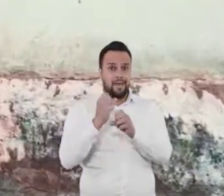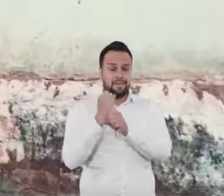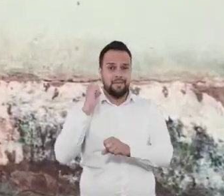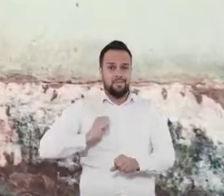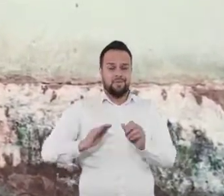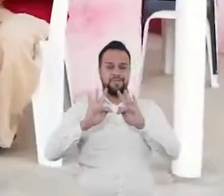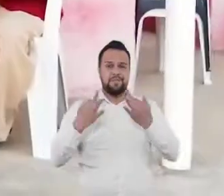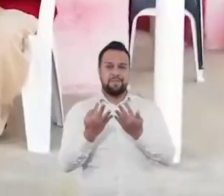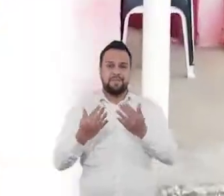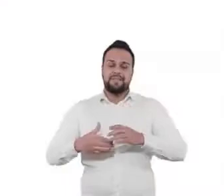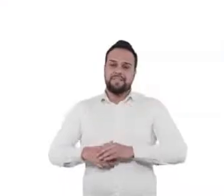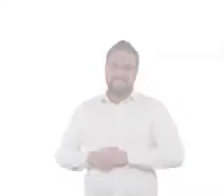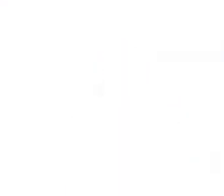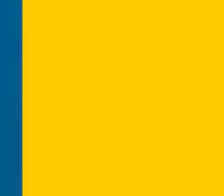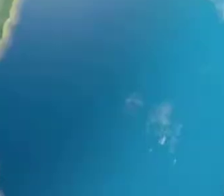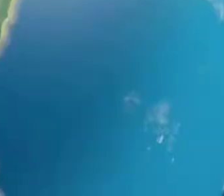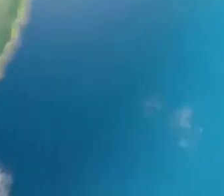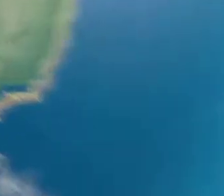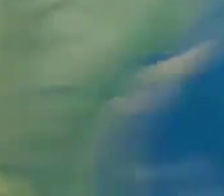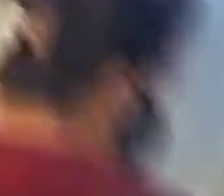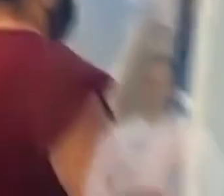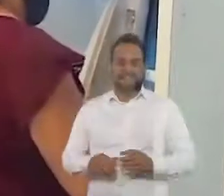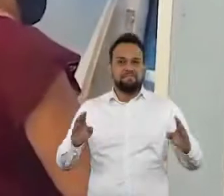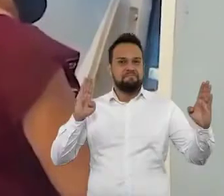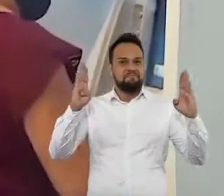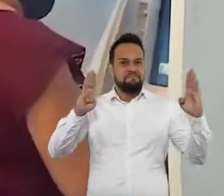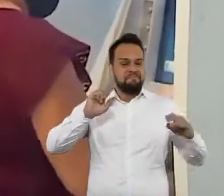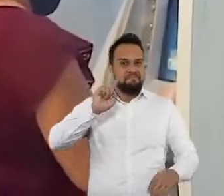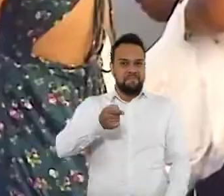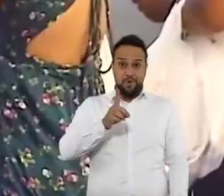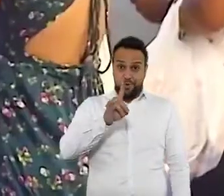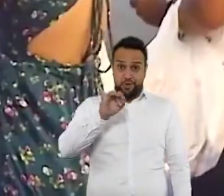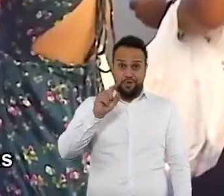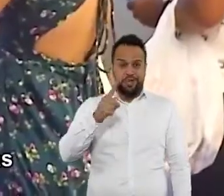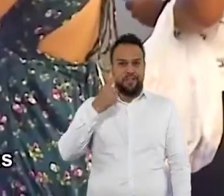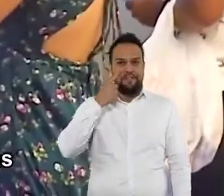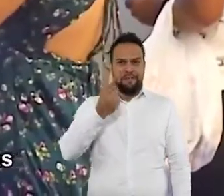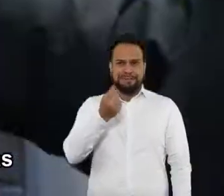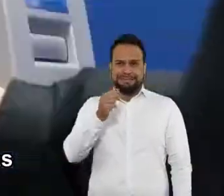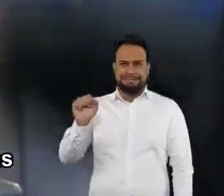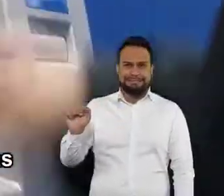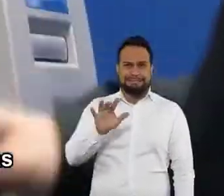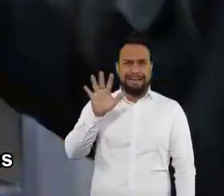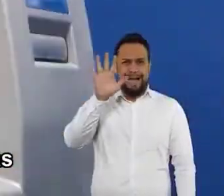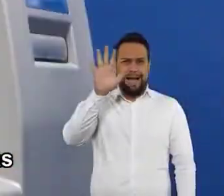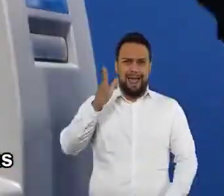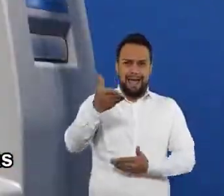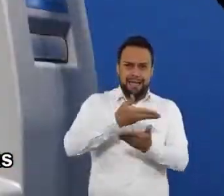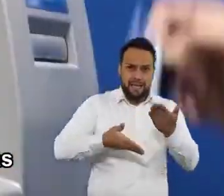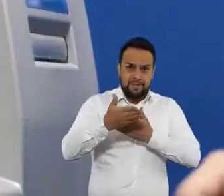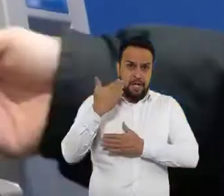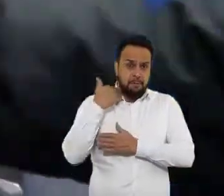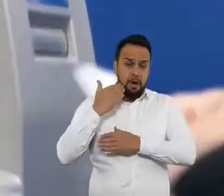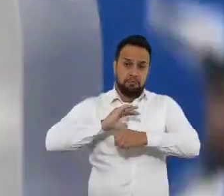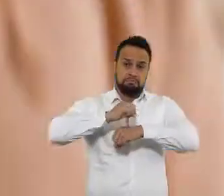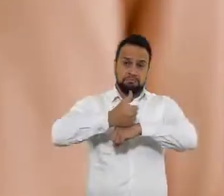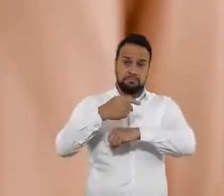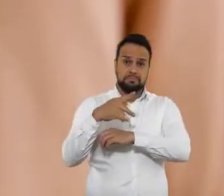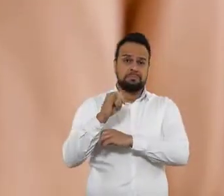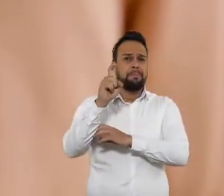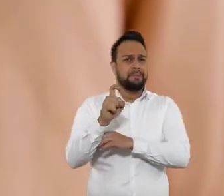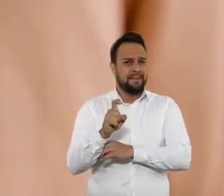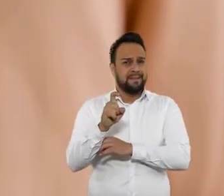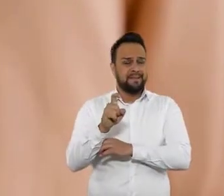mais de 10 do Bolsa Família. Em mil dias, vimos as caras transferências bancárias serem